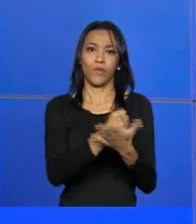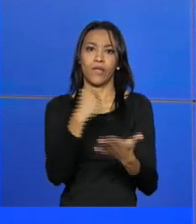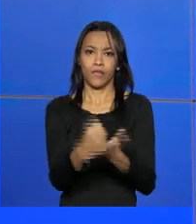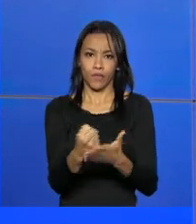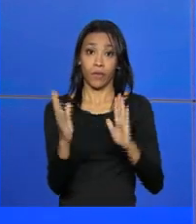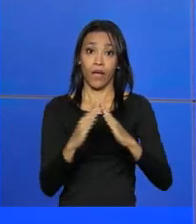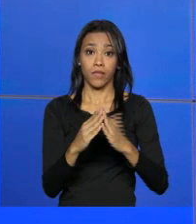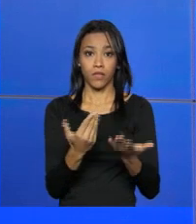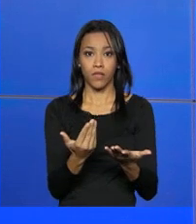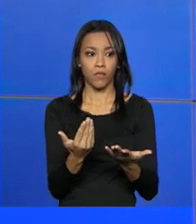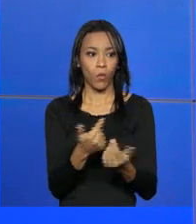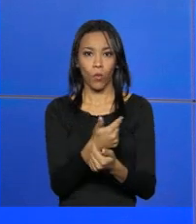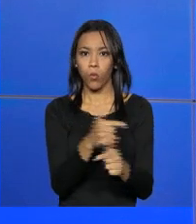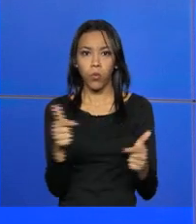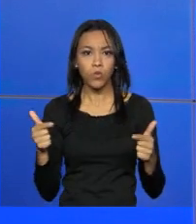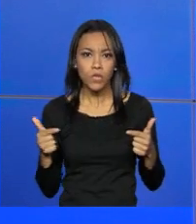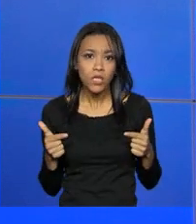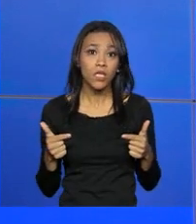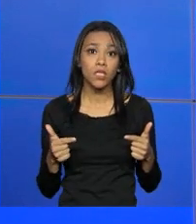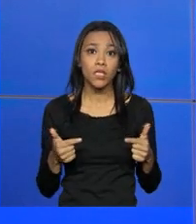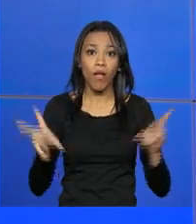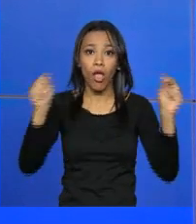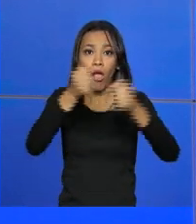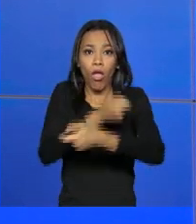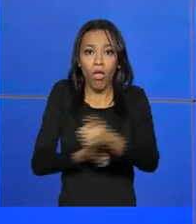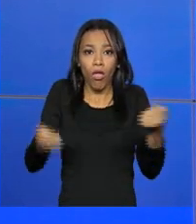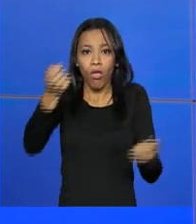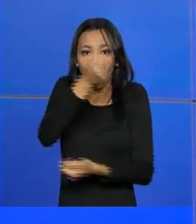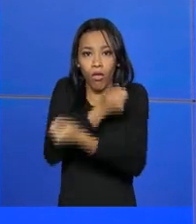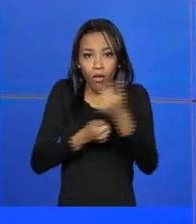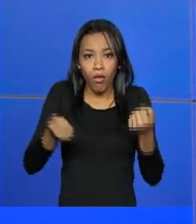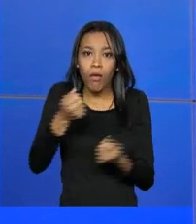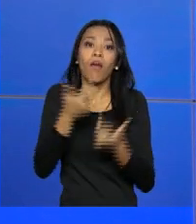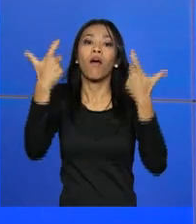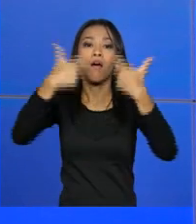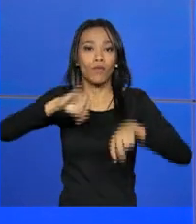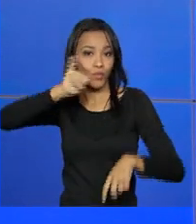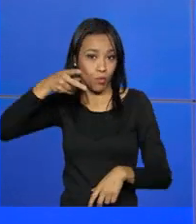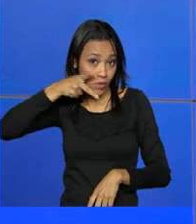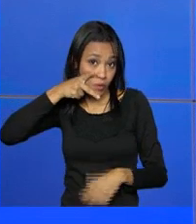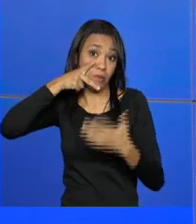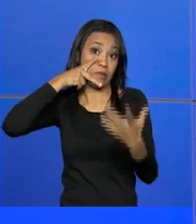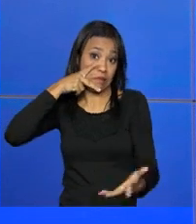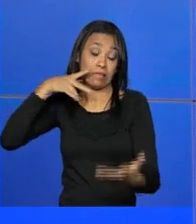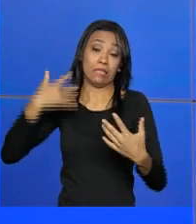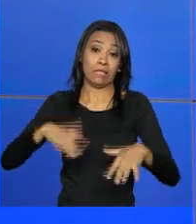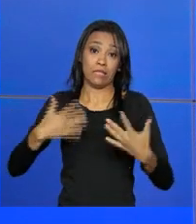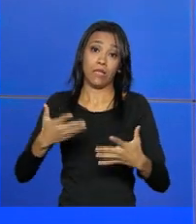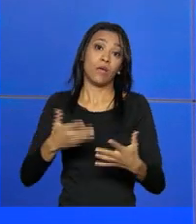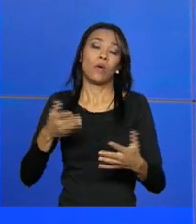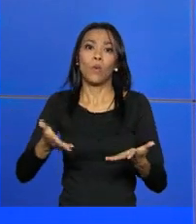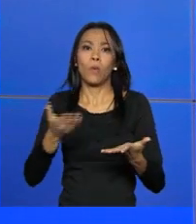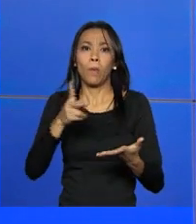existiam, todas na cidade de Santa Rita, região metropolitana de João Pessoa. O prejuízo para a Caixa Econômica